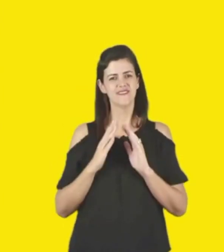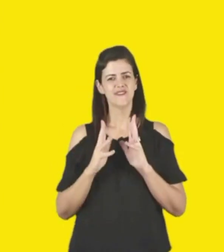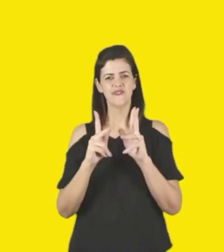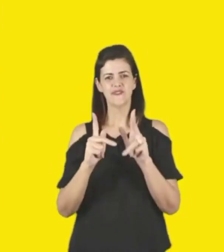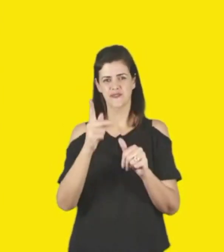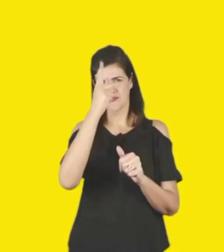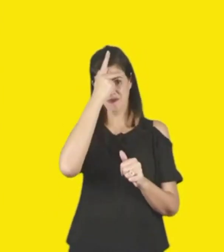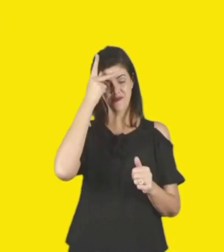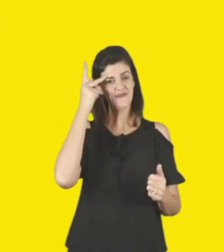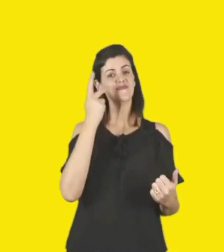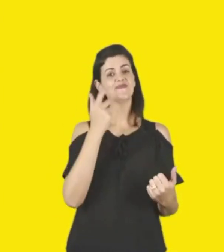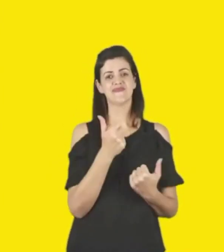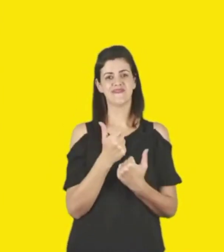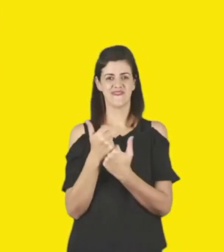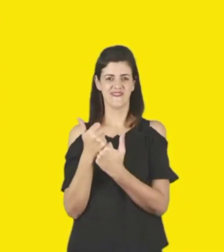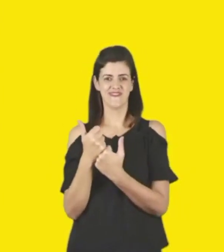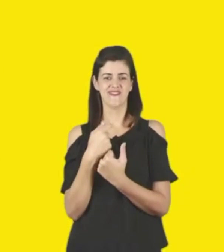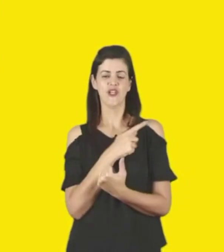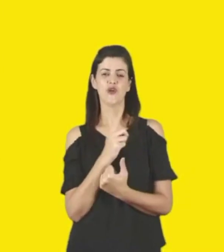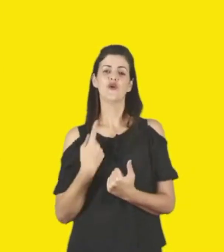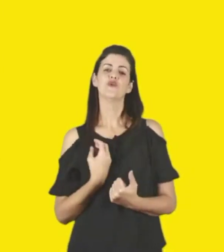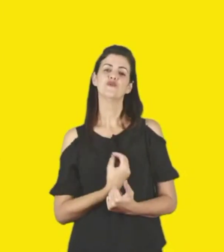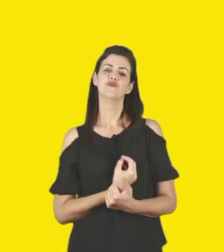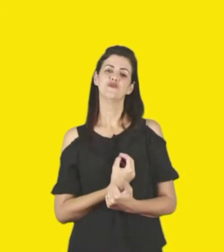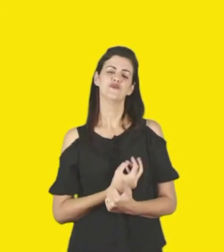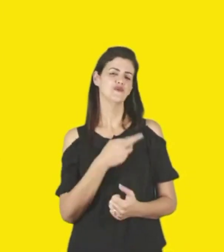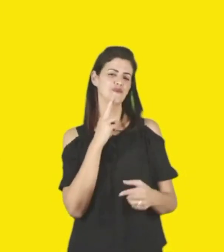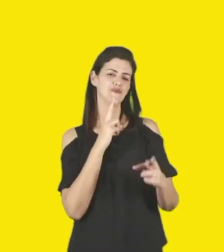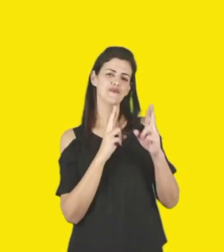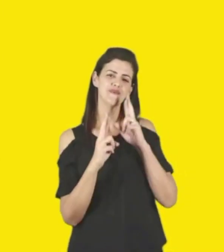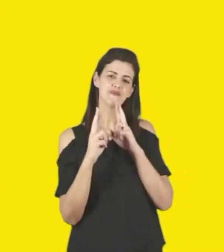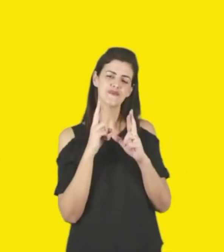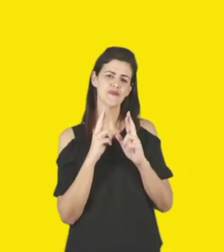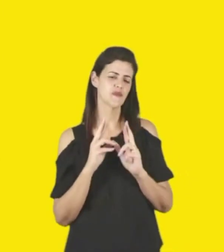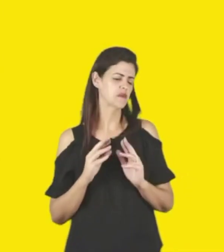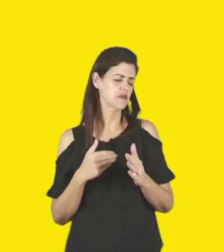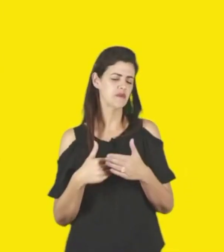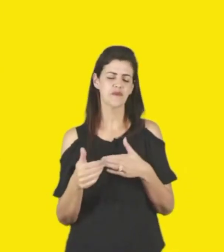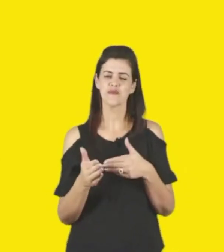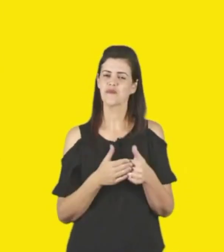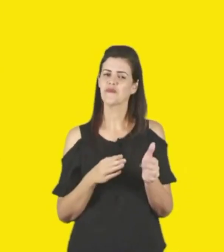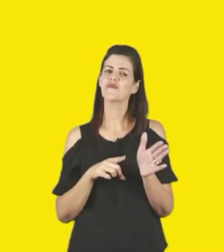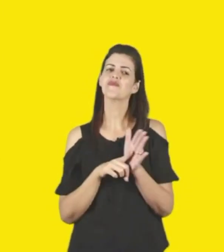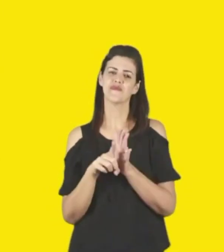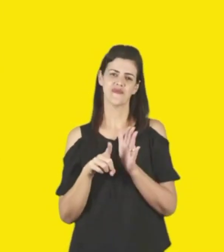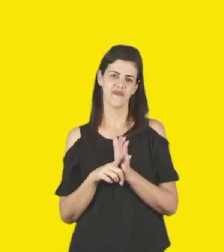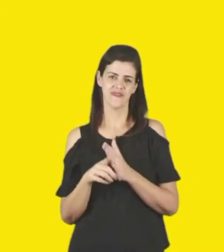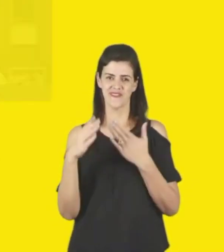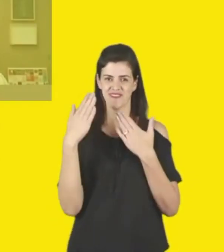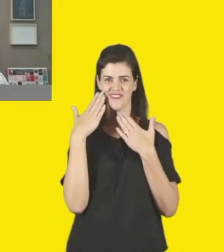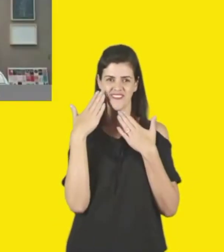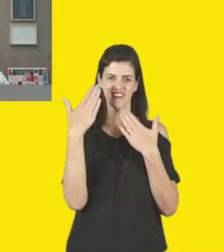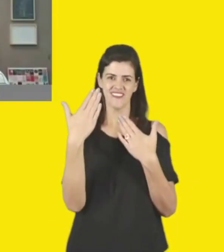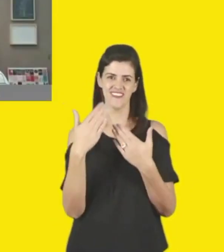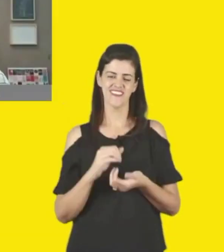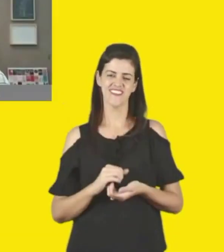e estamos aqui para responder qualquer questão a respeito na sequência. Muito obrigada.